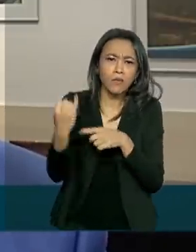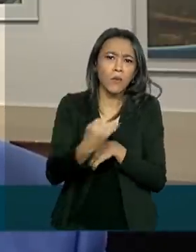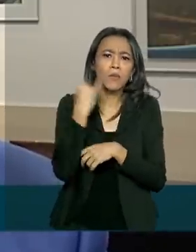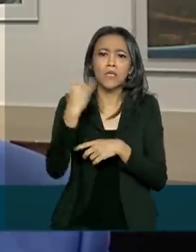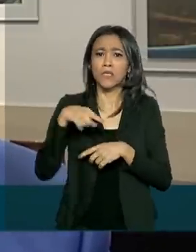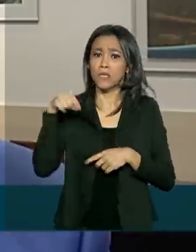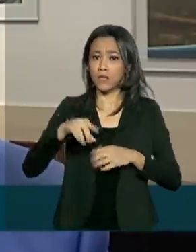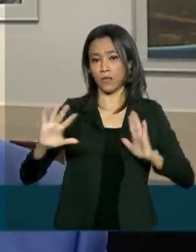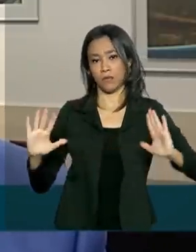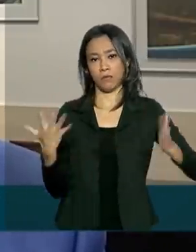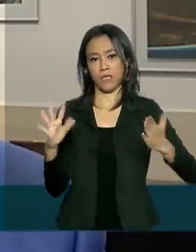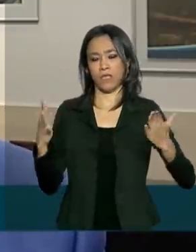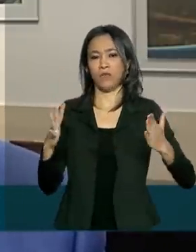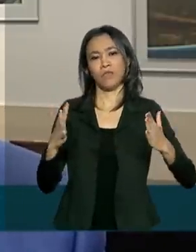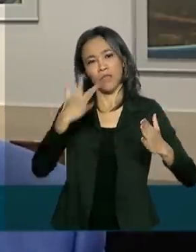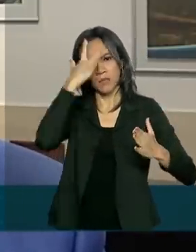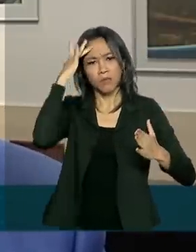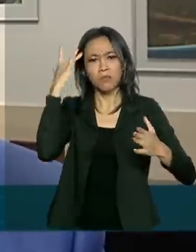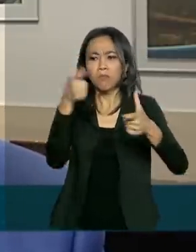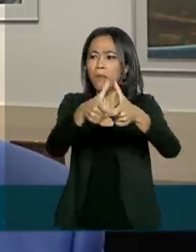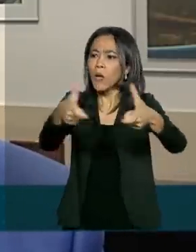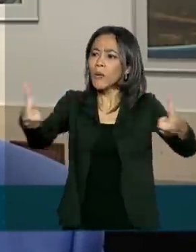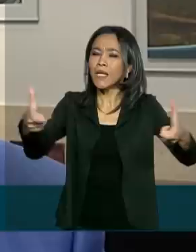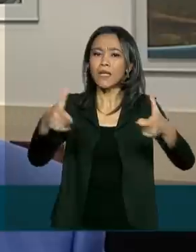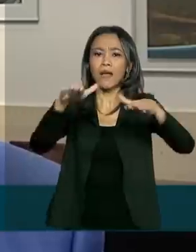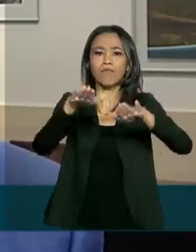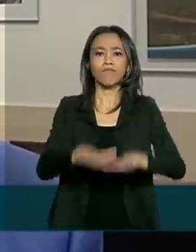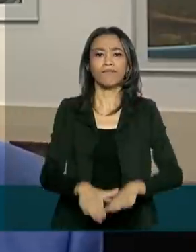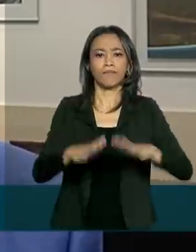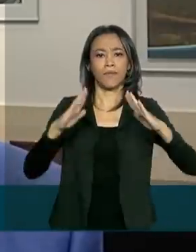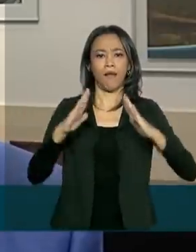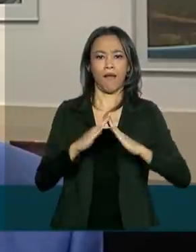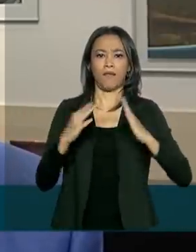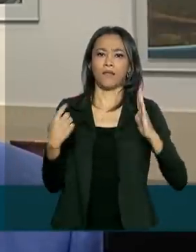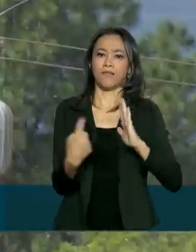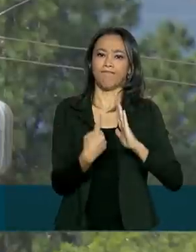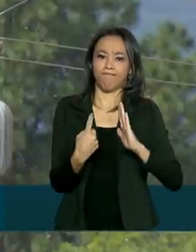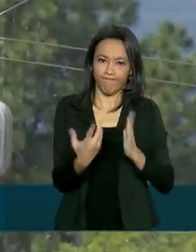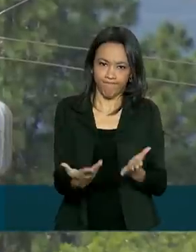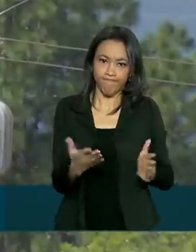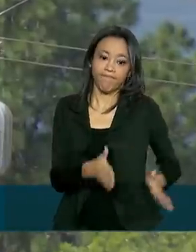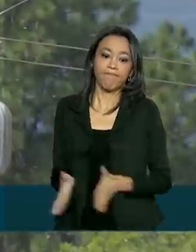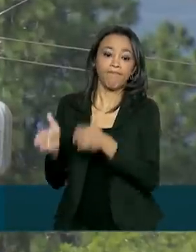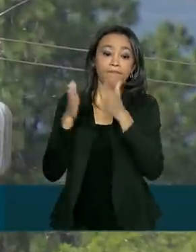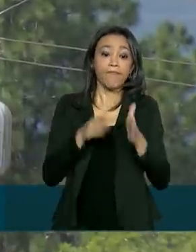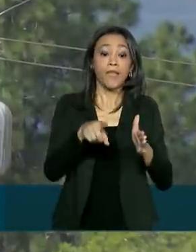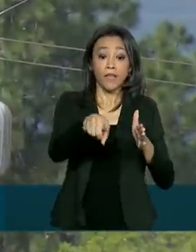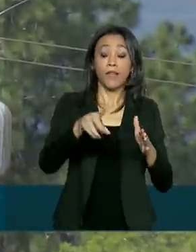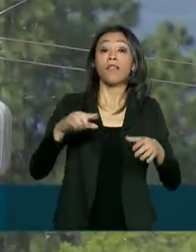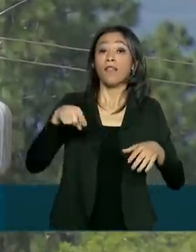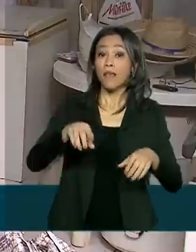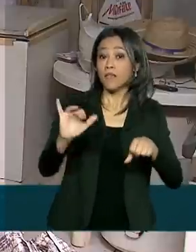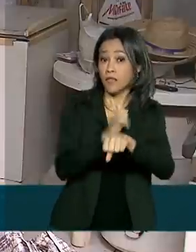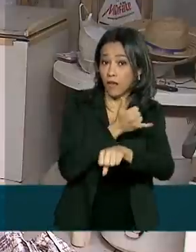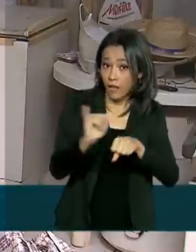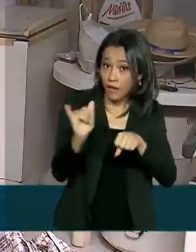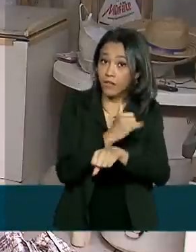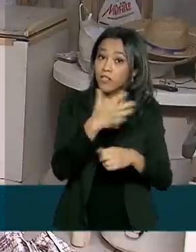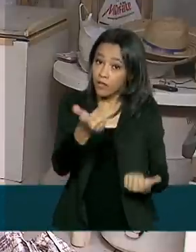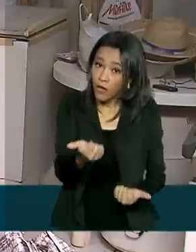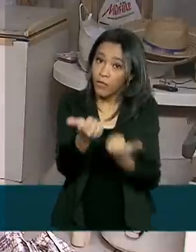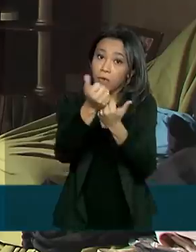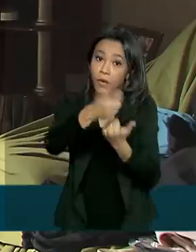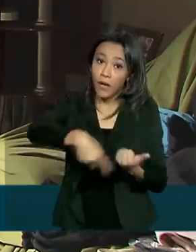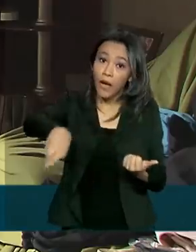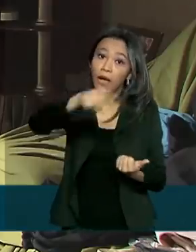momento em que as pessoas estão mais tempo recolhidas em suas residências. Além da medida trazer benefício aos